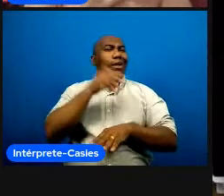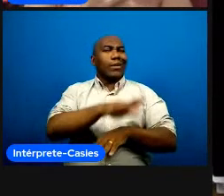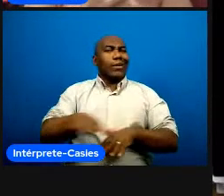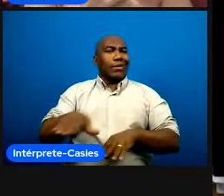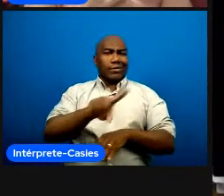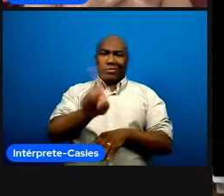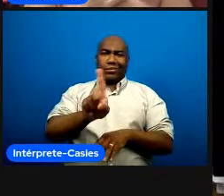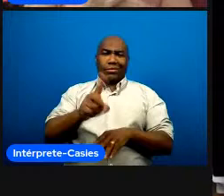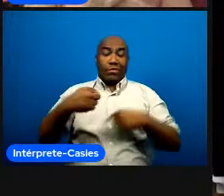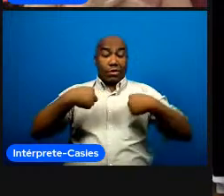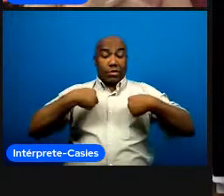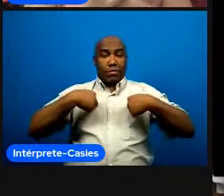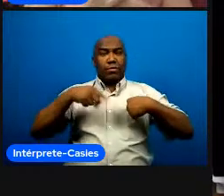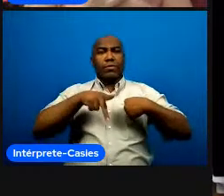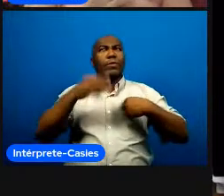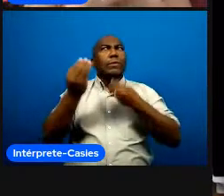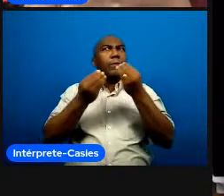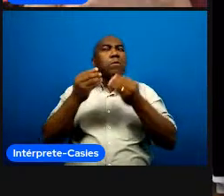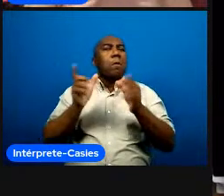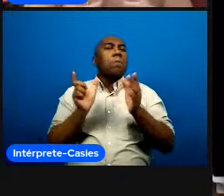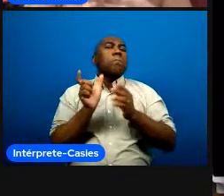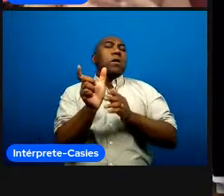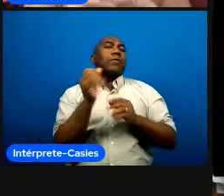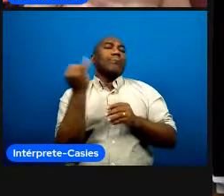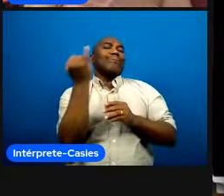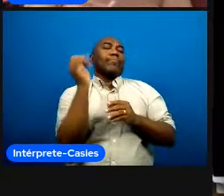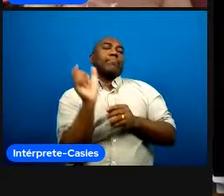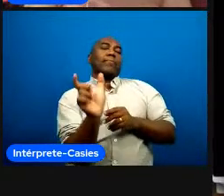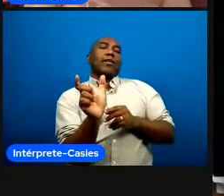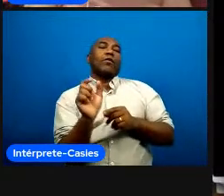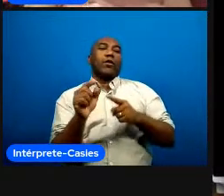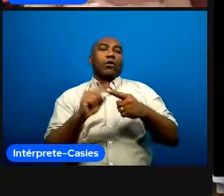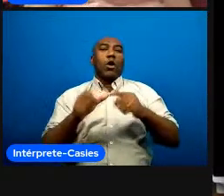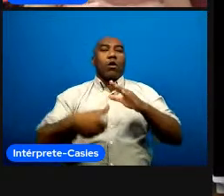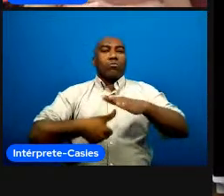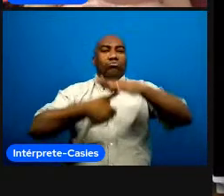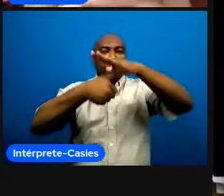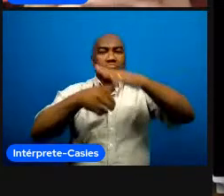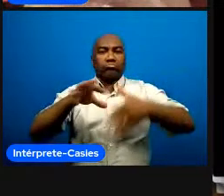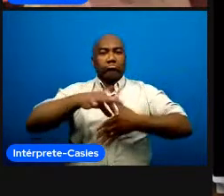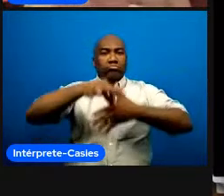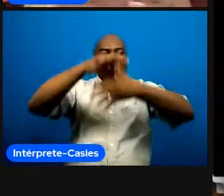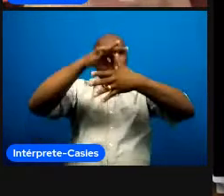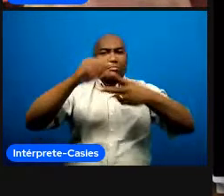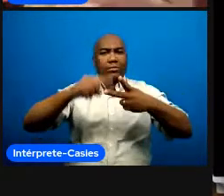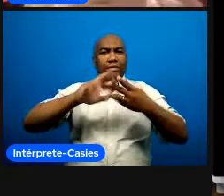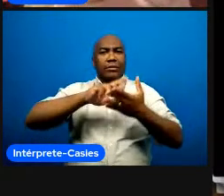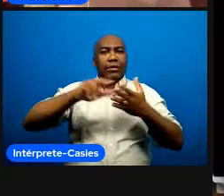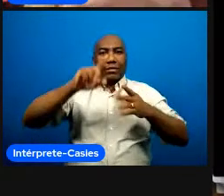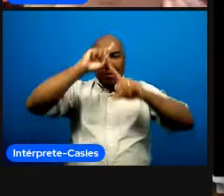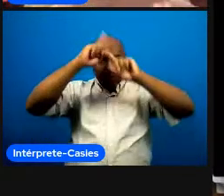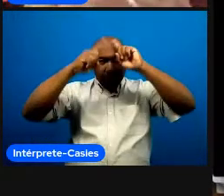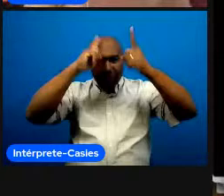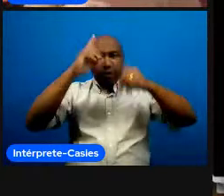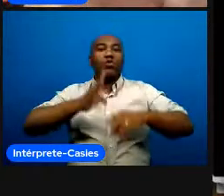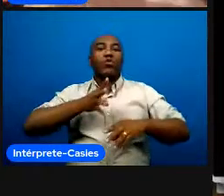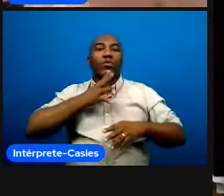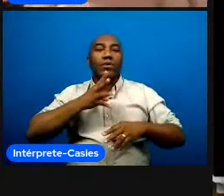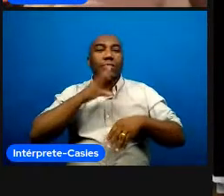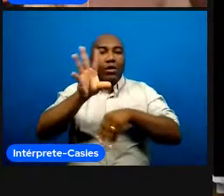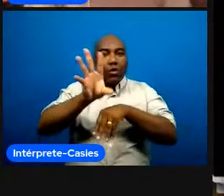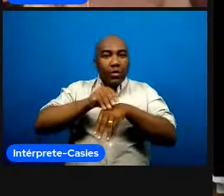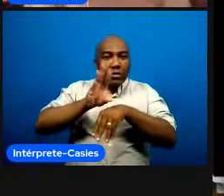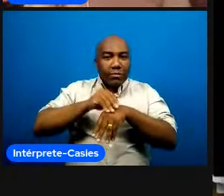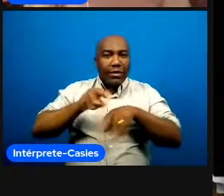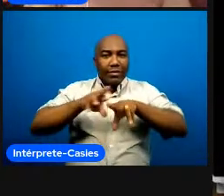ter pra atuar né então gestão liderança criativo já apareceu aqui acredito que velocidade agilidade foi